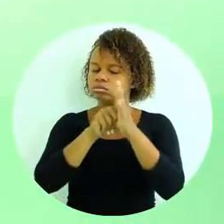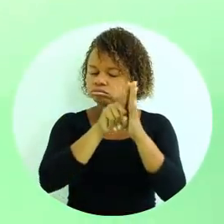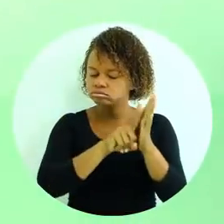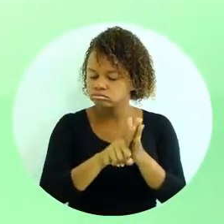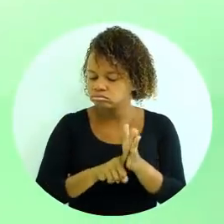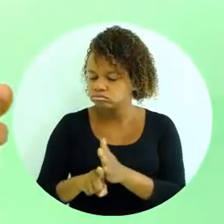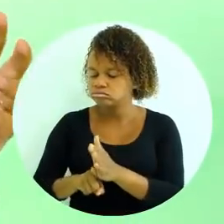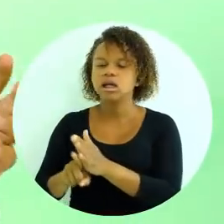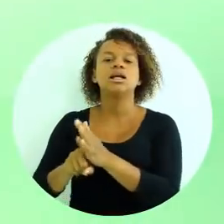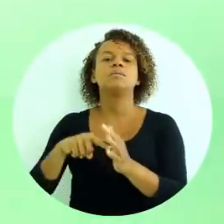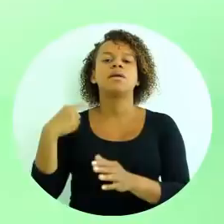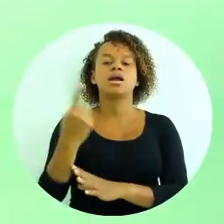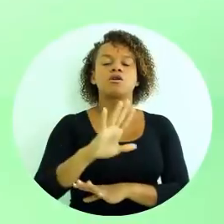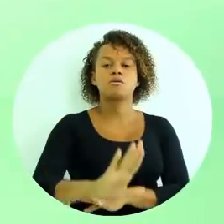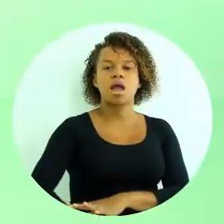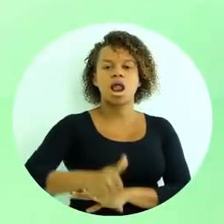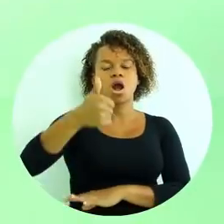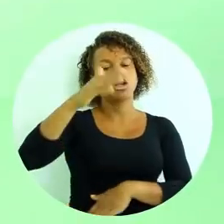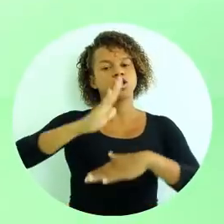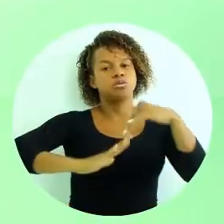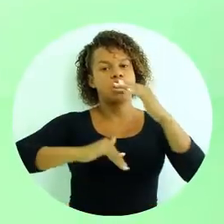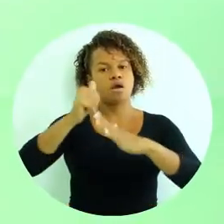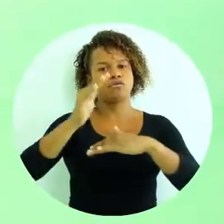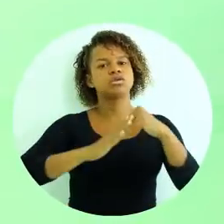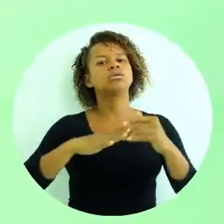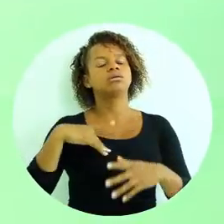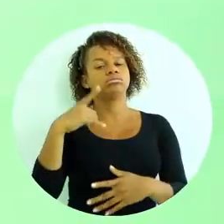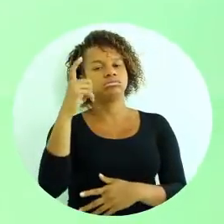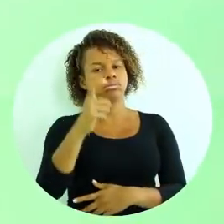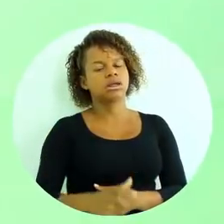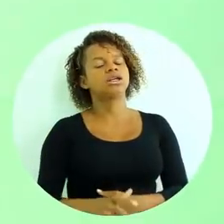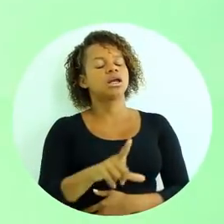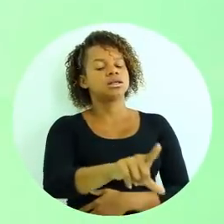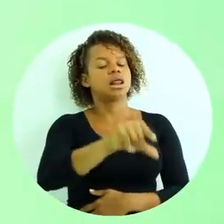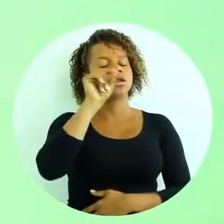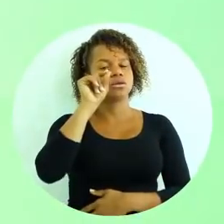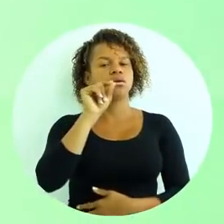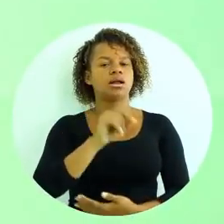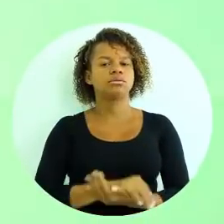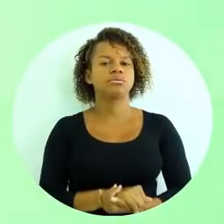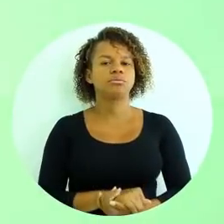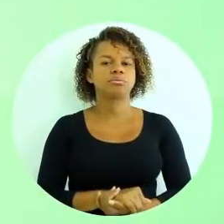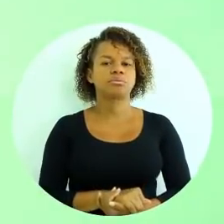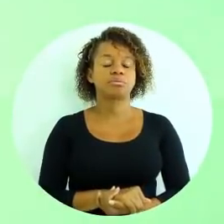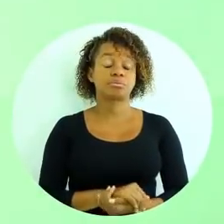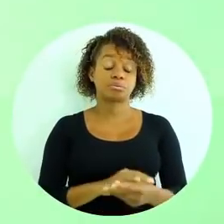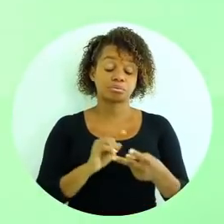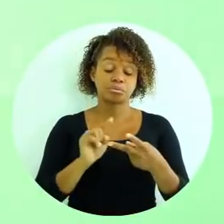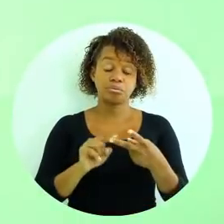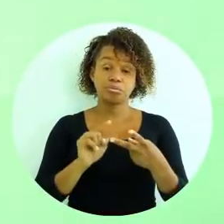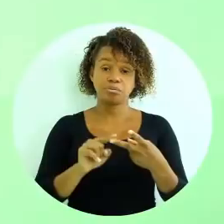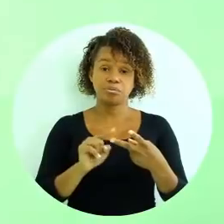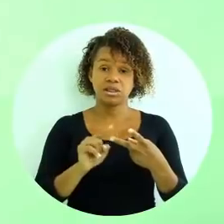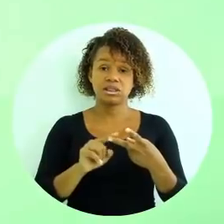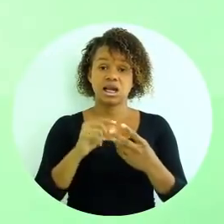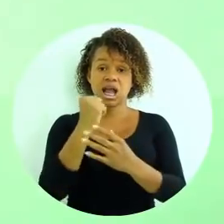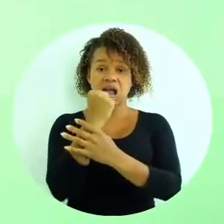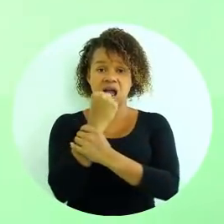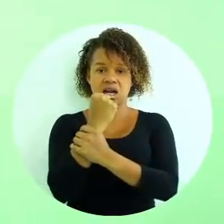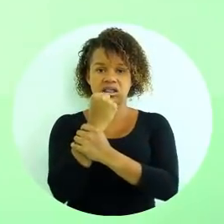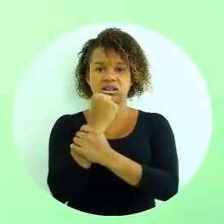enfim, tudo isso é analisado para que os melhores profissionais sejam selecionados.